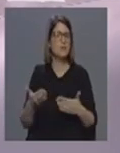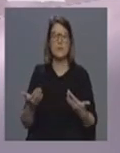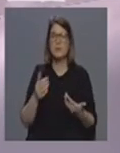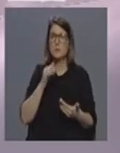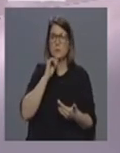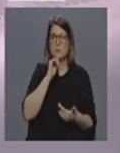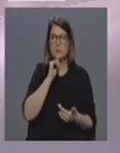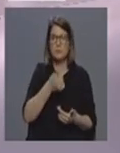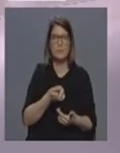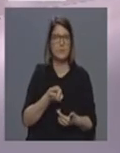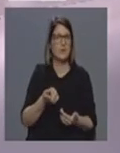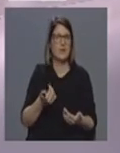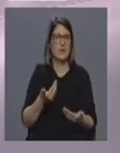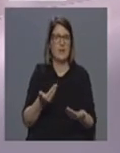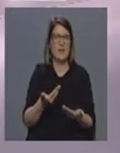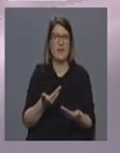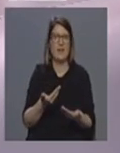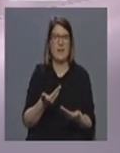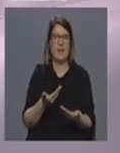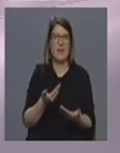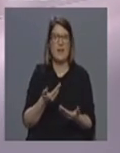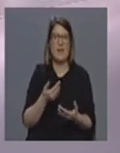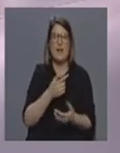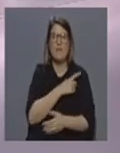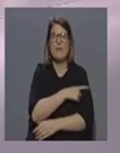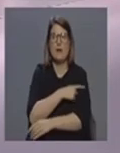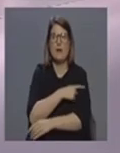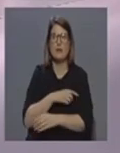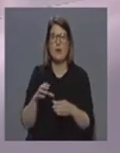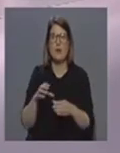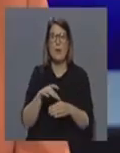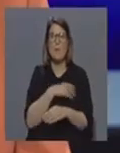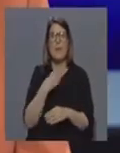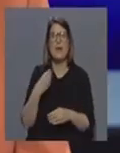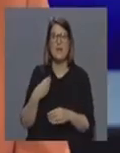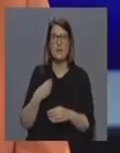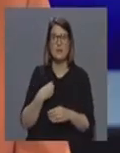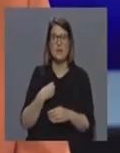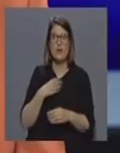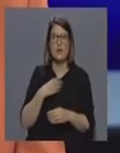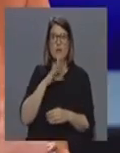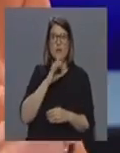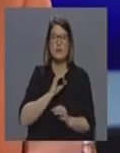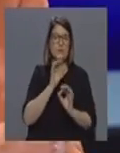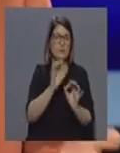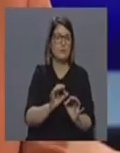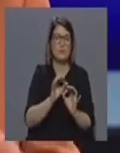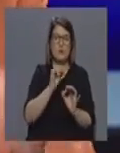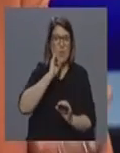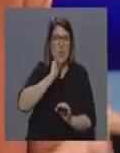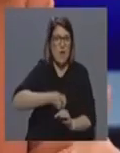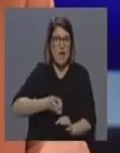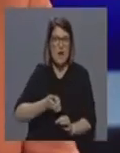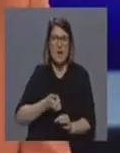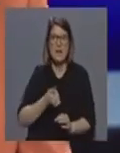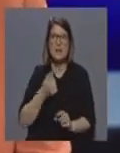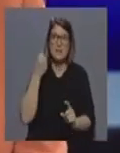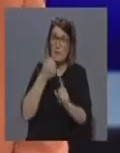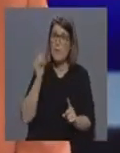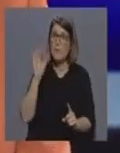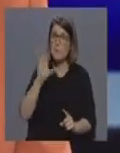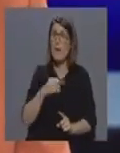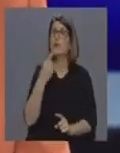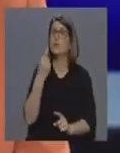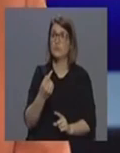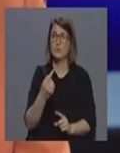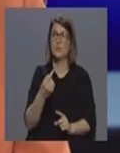permitir prescindir de enfermeiros e de médicos para estarem a tomar conta dos seus filhos. E, portanto, acho que isso é mais um desafio que vamos